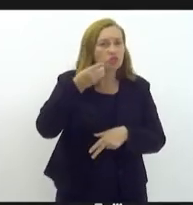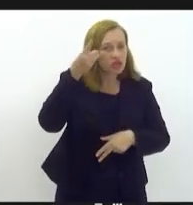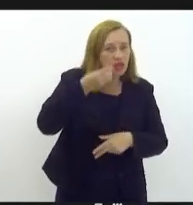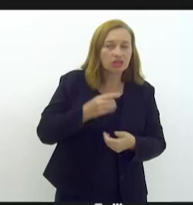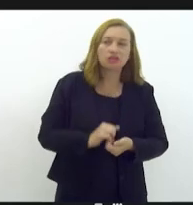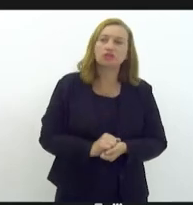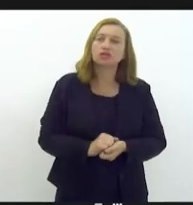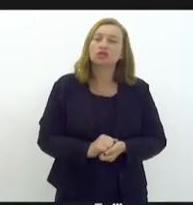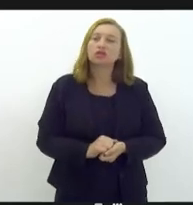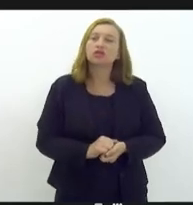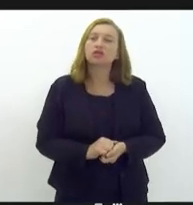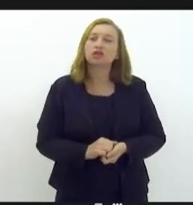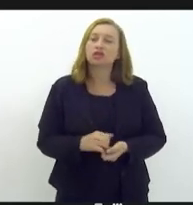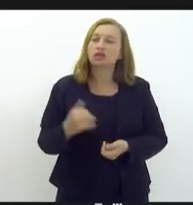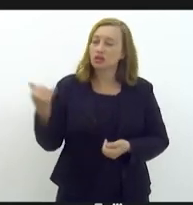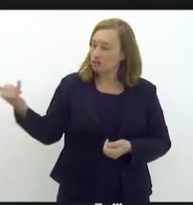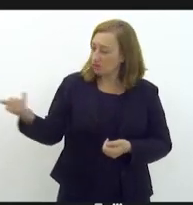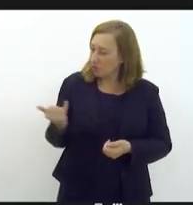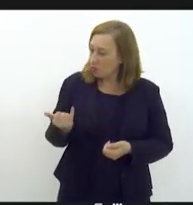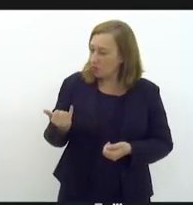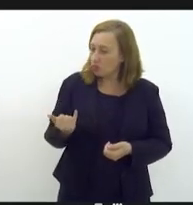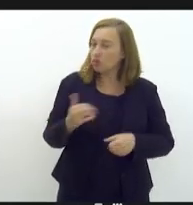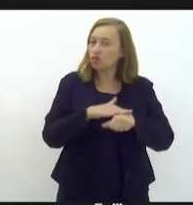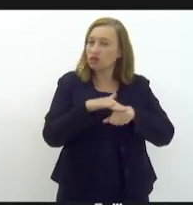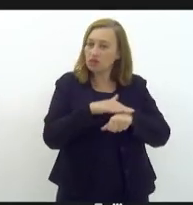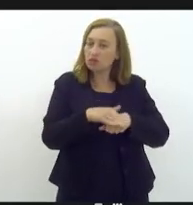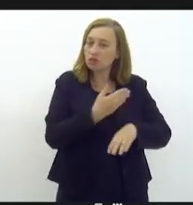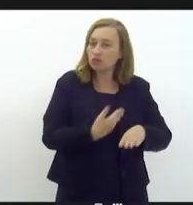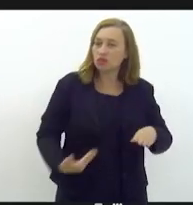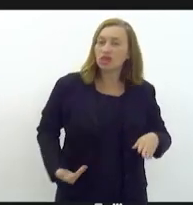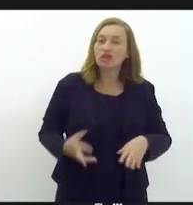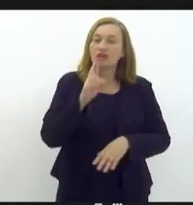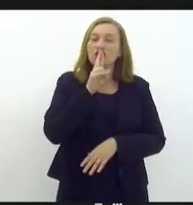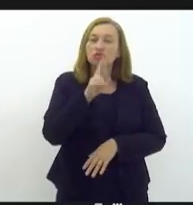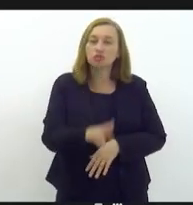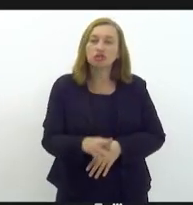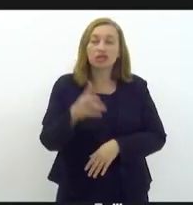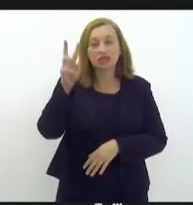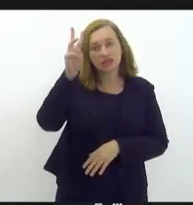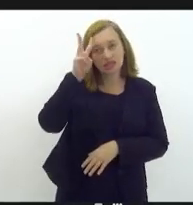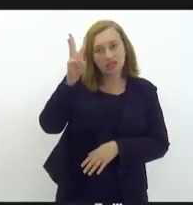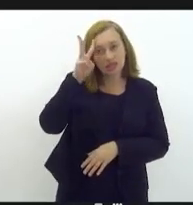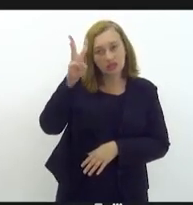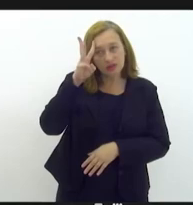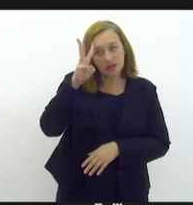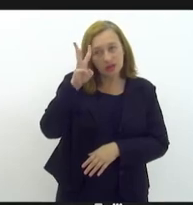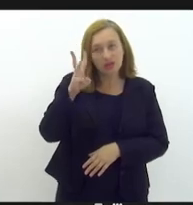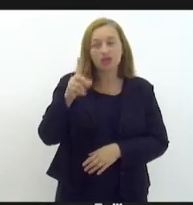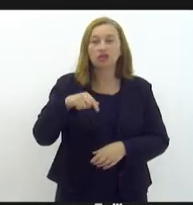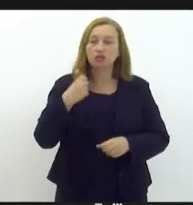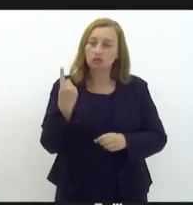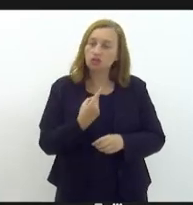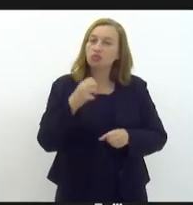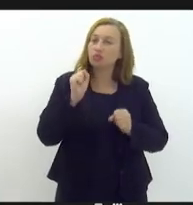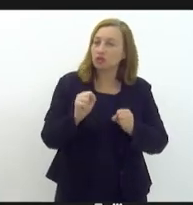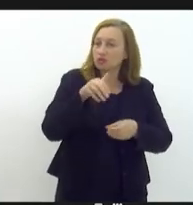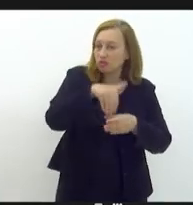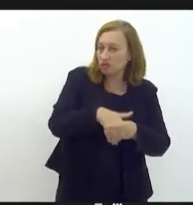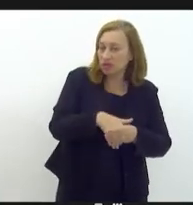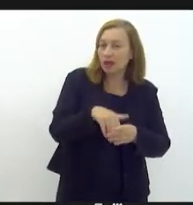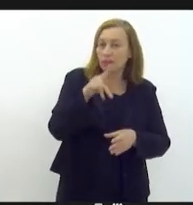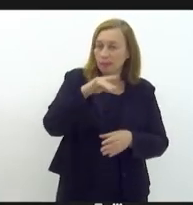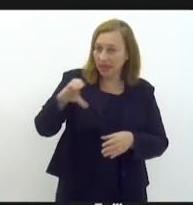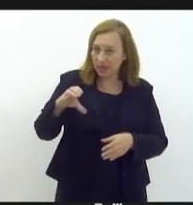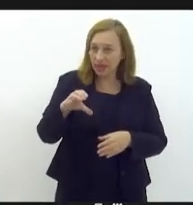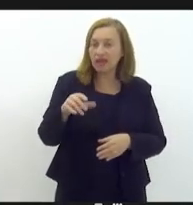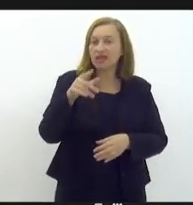e ele falou comigo, tem conversado com o governador e vai dar resposta terça-feira que vem para que a gente possa votar a nossa PEC